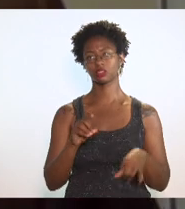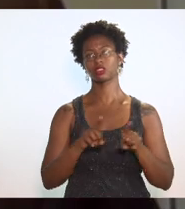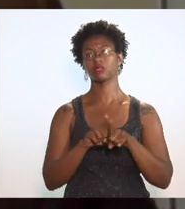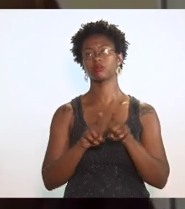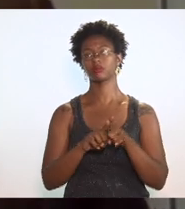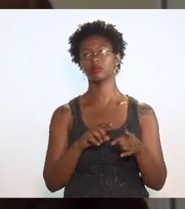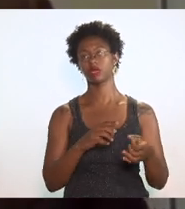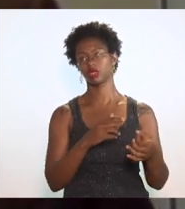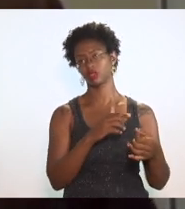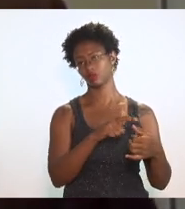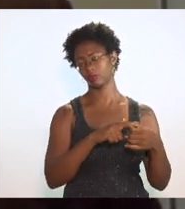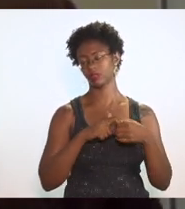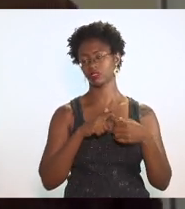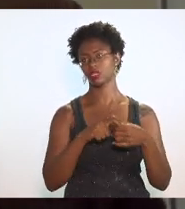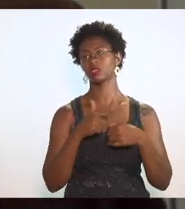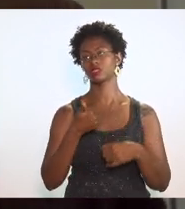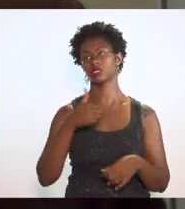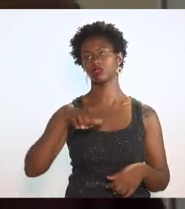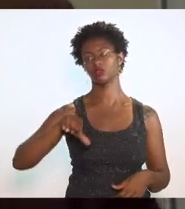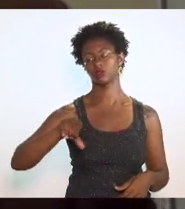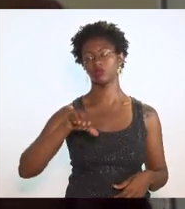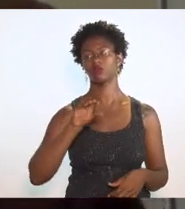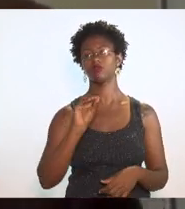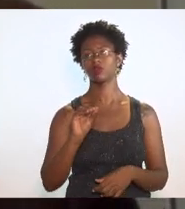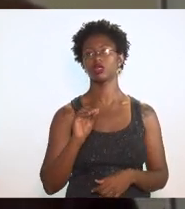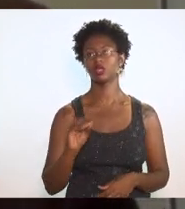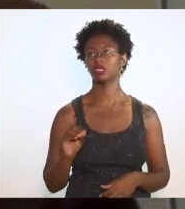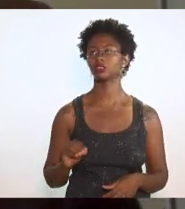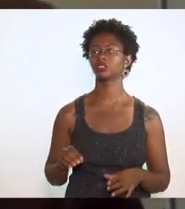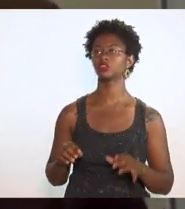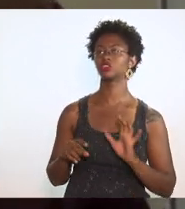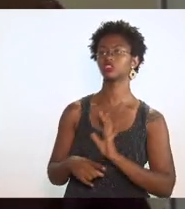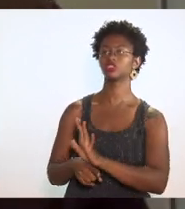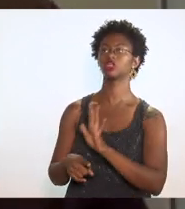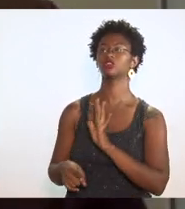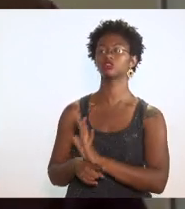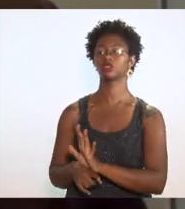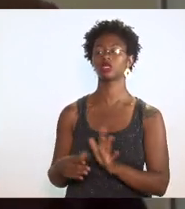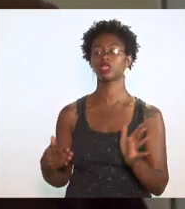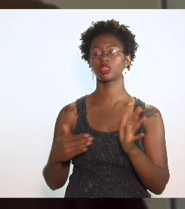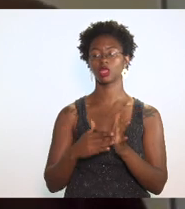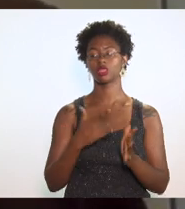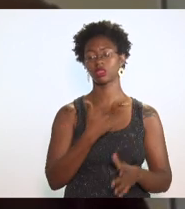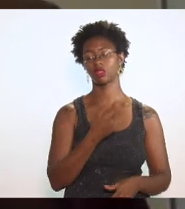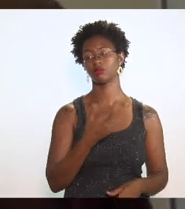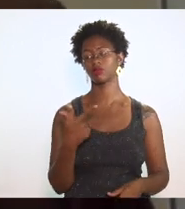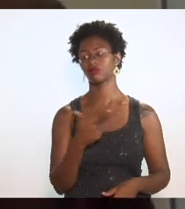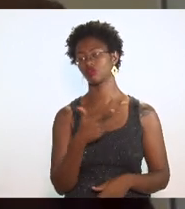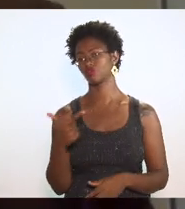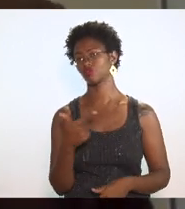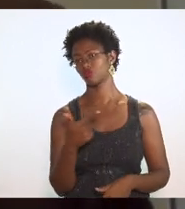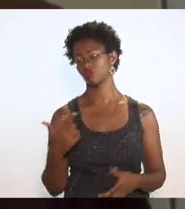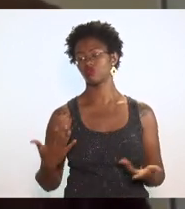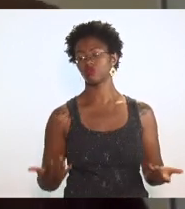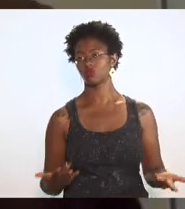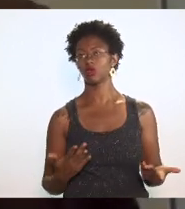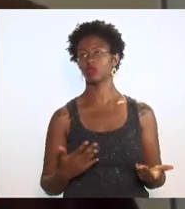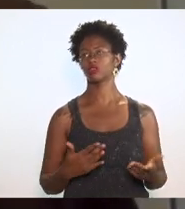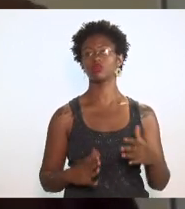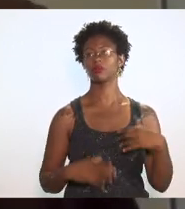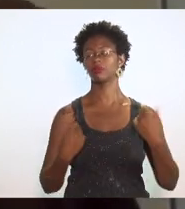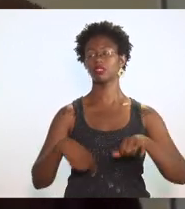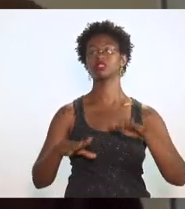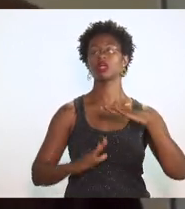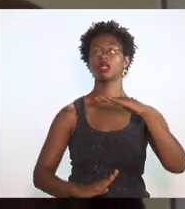de benefícios fiscais para a indústria até 2032, motivo pelo qual a gente não vê razão na limitação desse